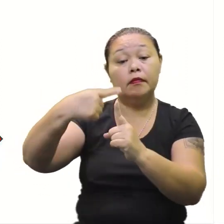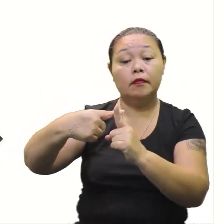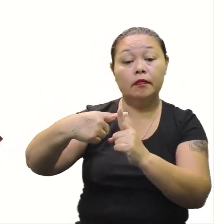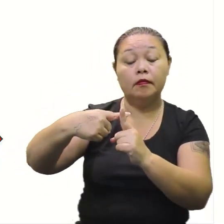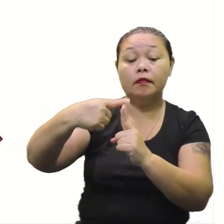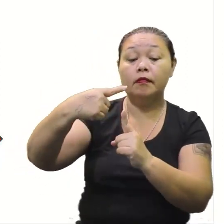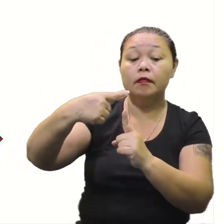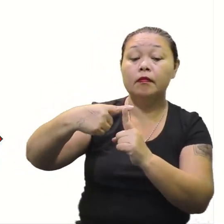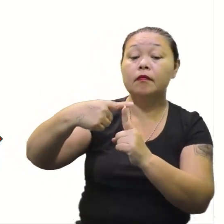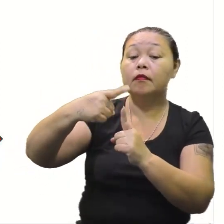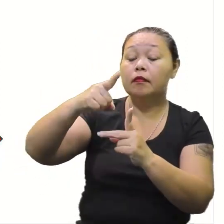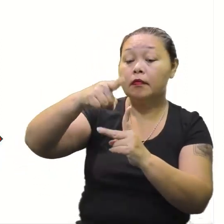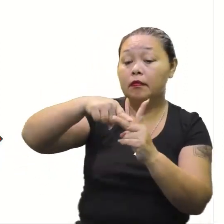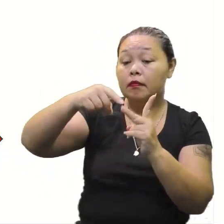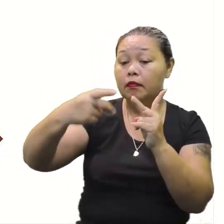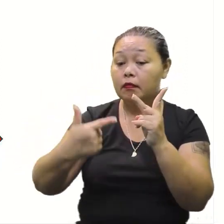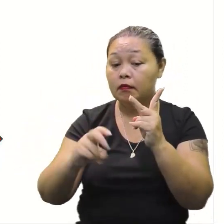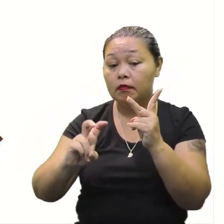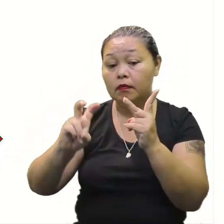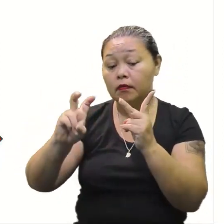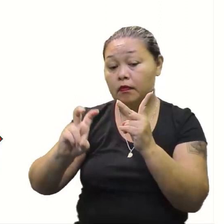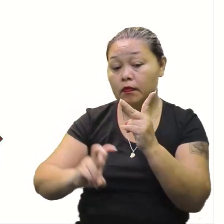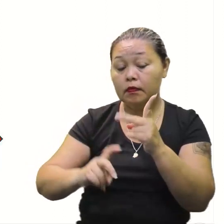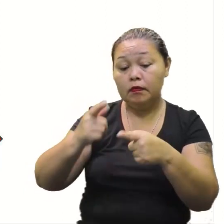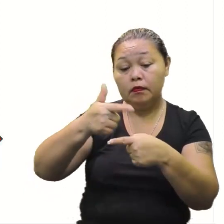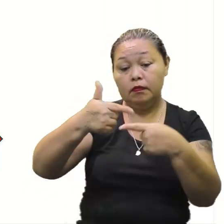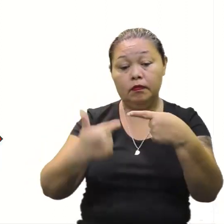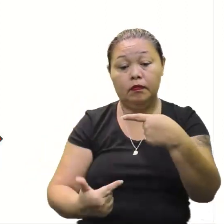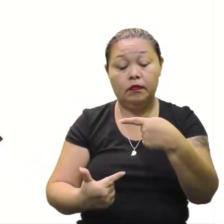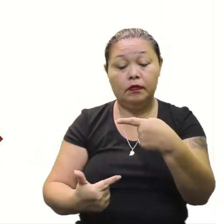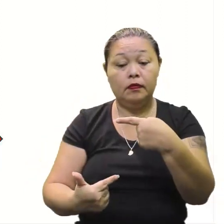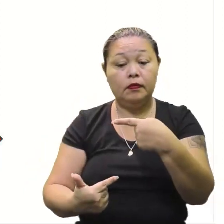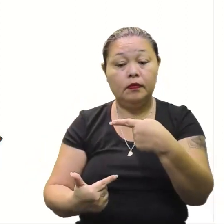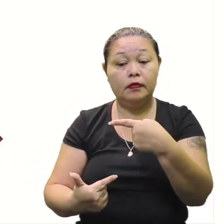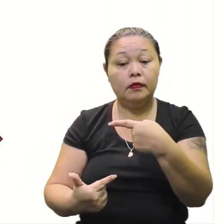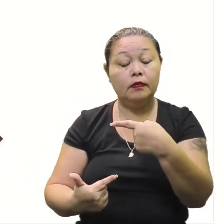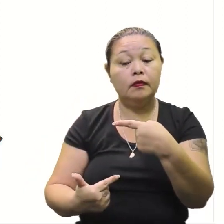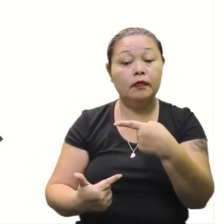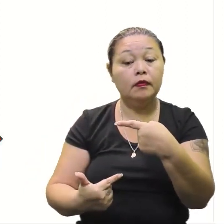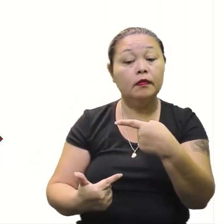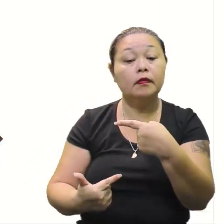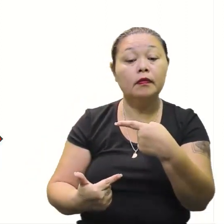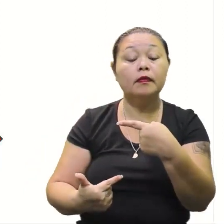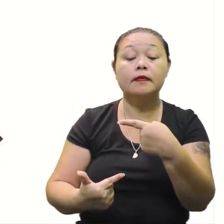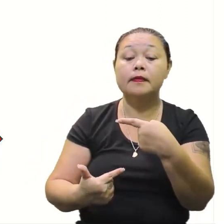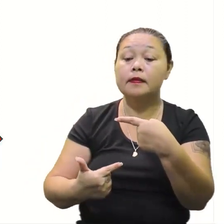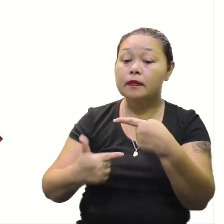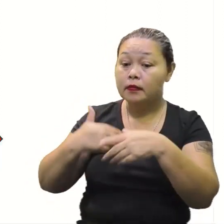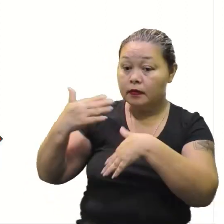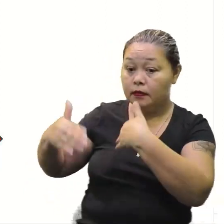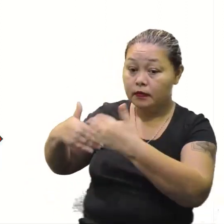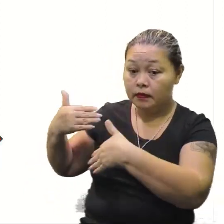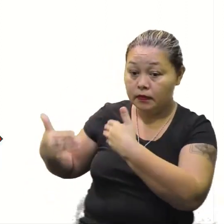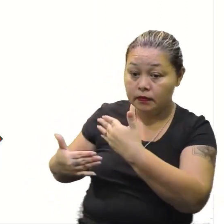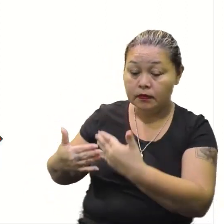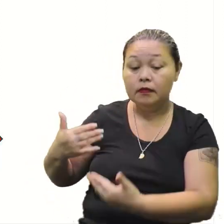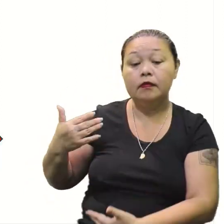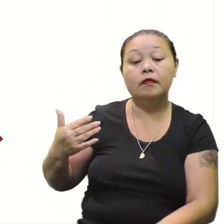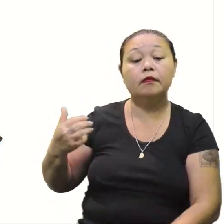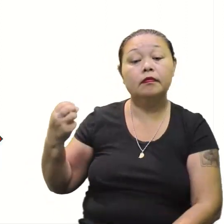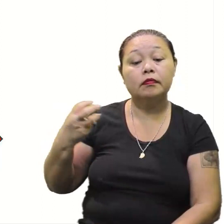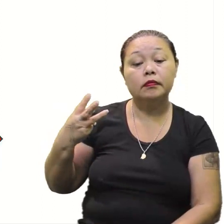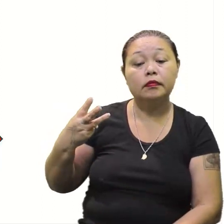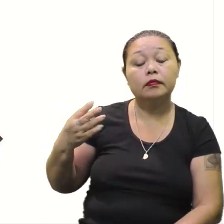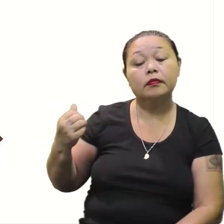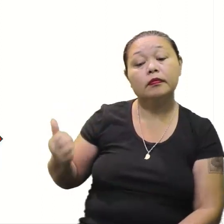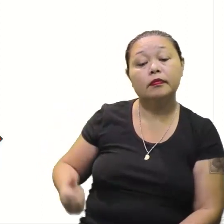Mais ou menos. Raiz de 25? É 5. 5 sobre duas vezes 1? 2. 2. Aí já estamos desenvolvendo o terceiro passo.